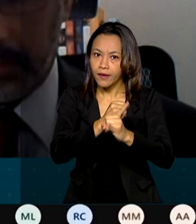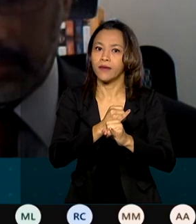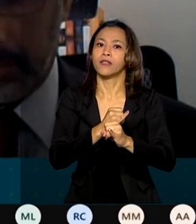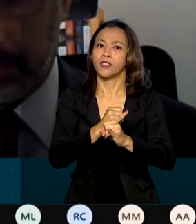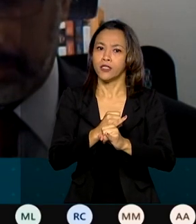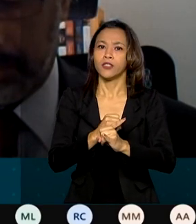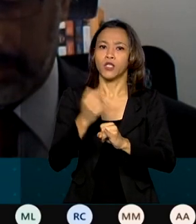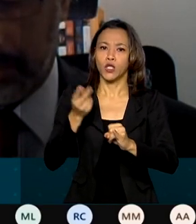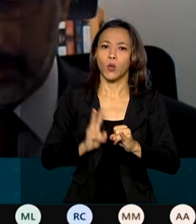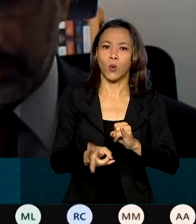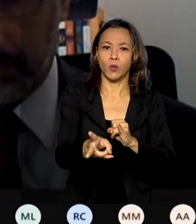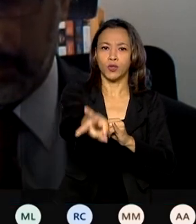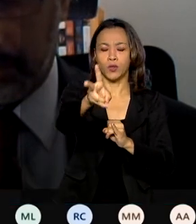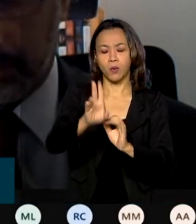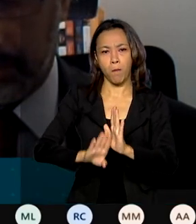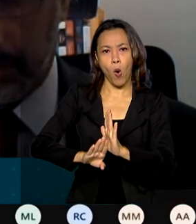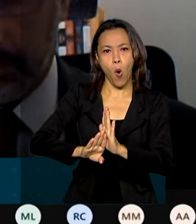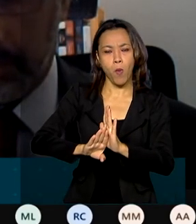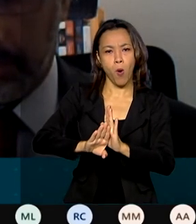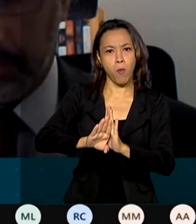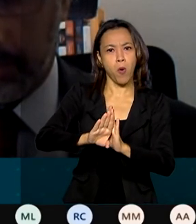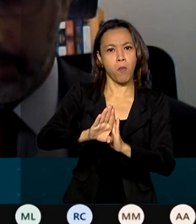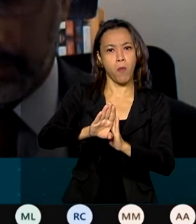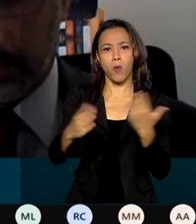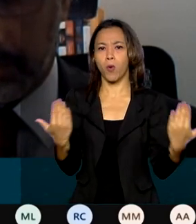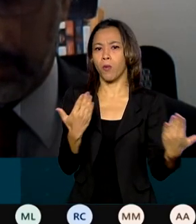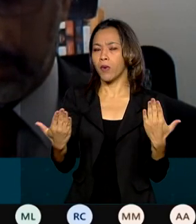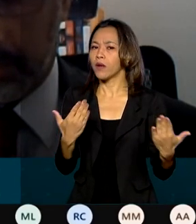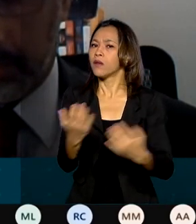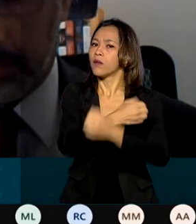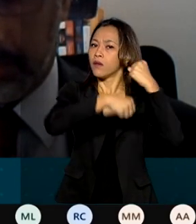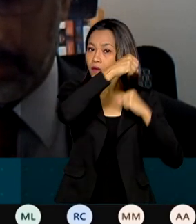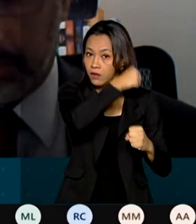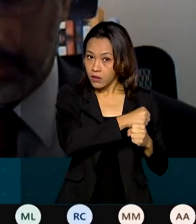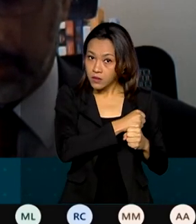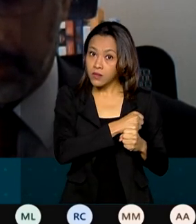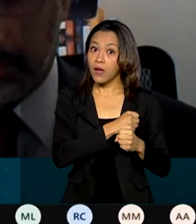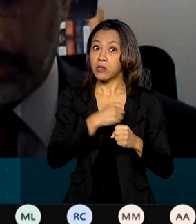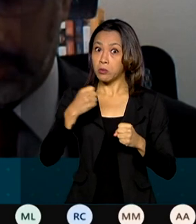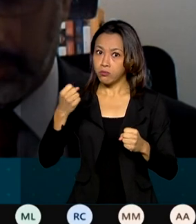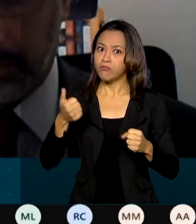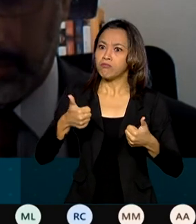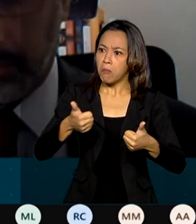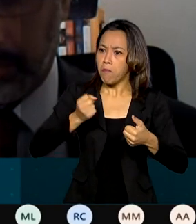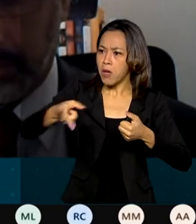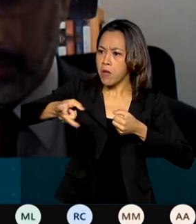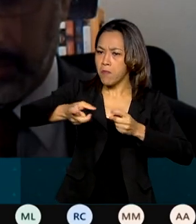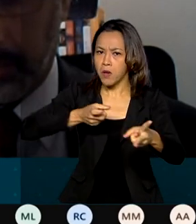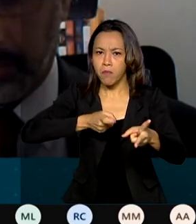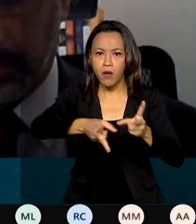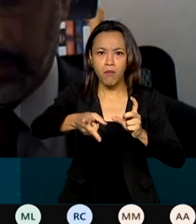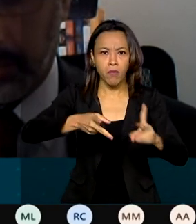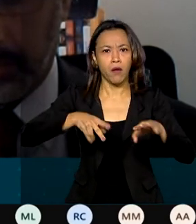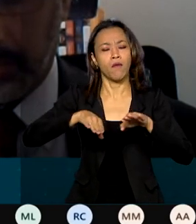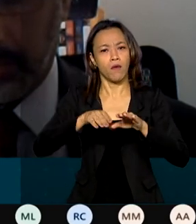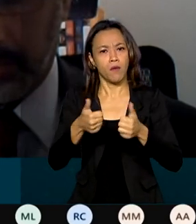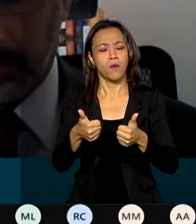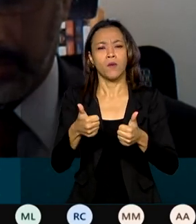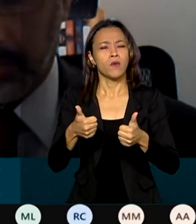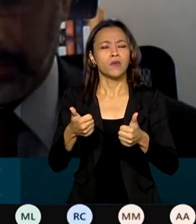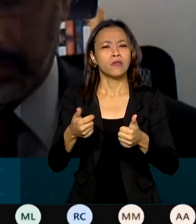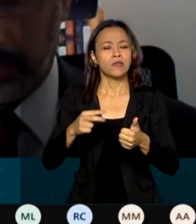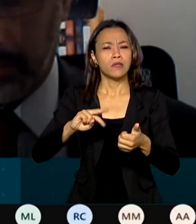continua como um grande diferencial em relação ao ano anterior, exibindo média de vendas em torno de